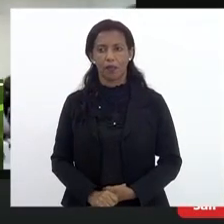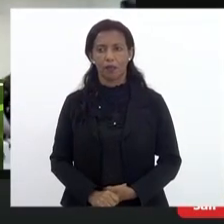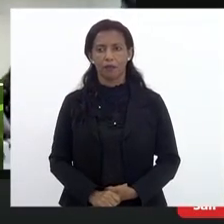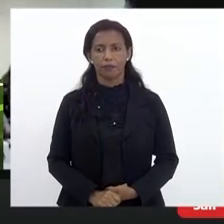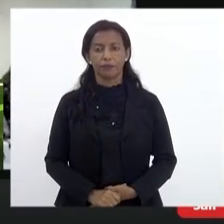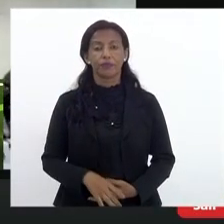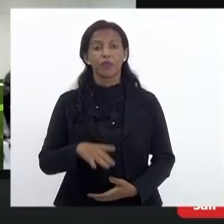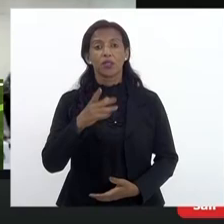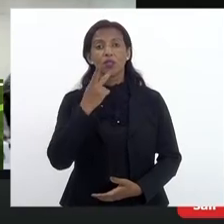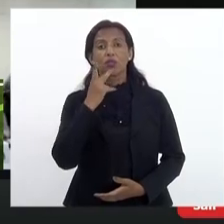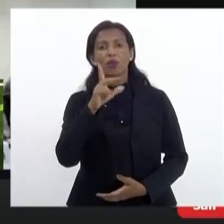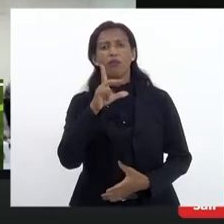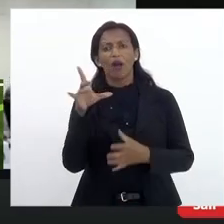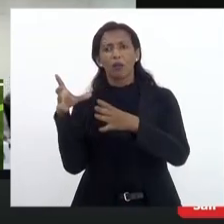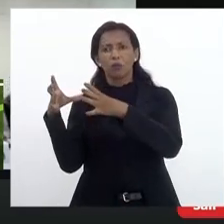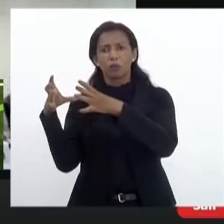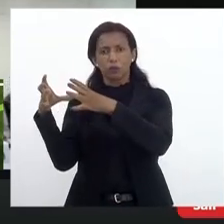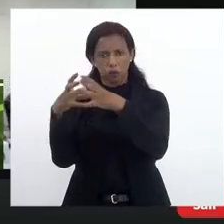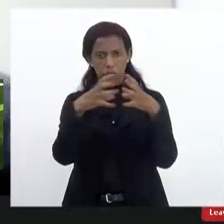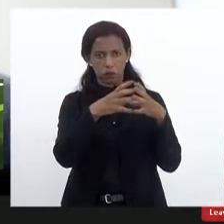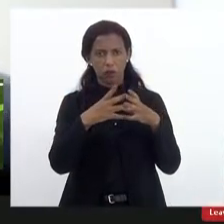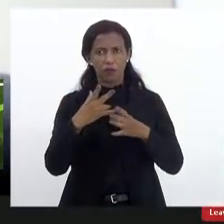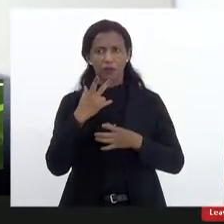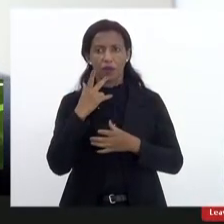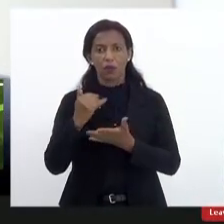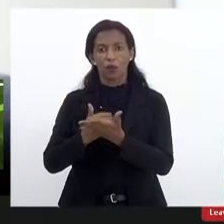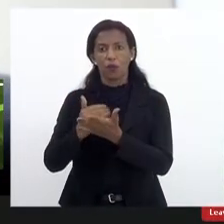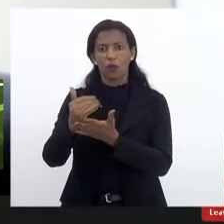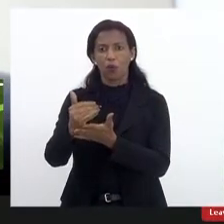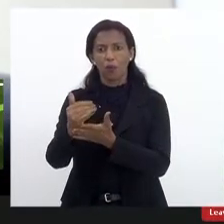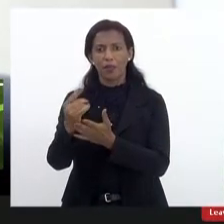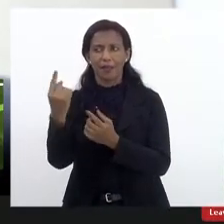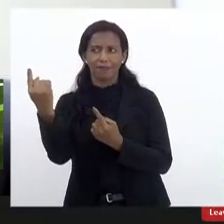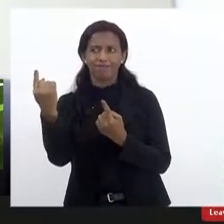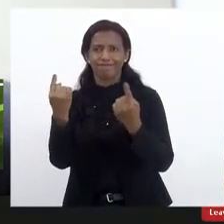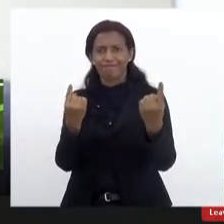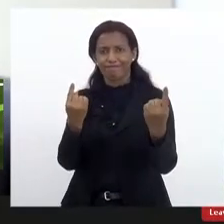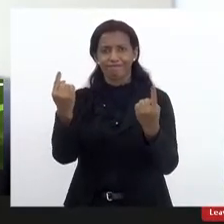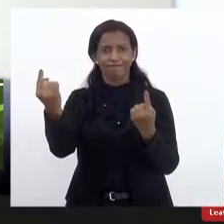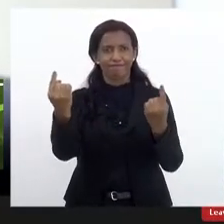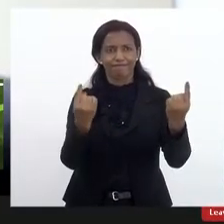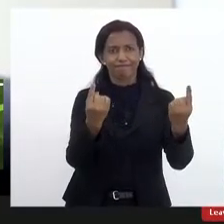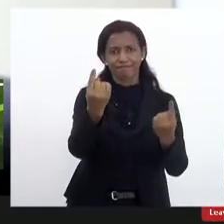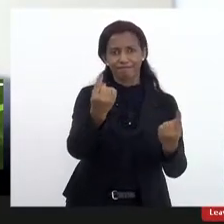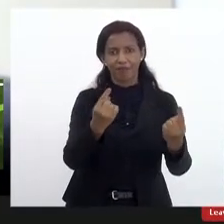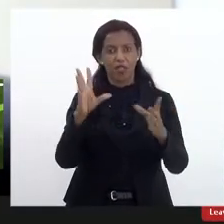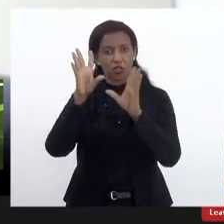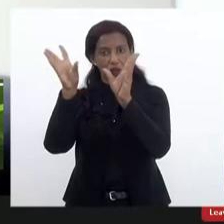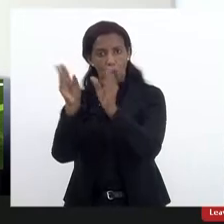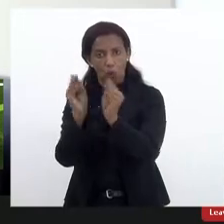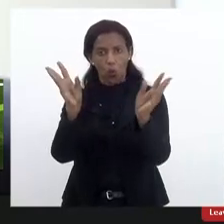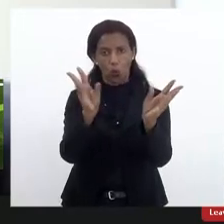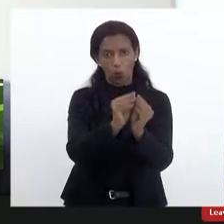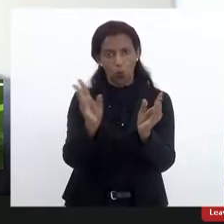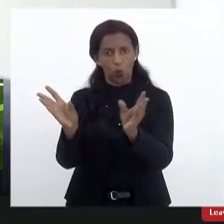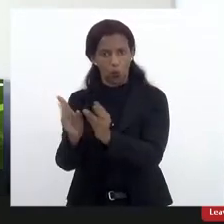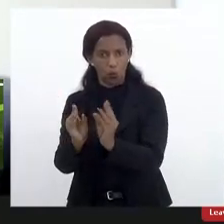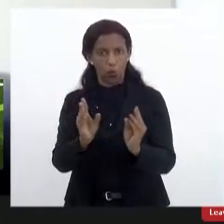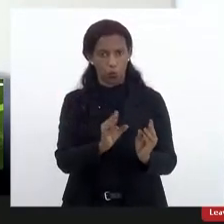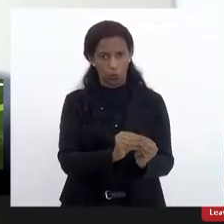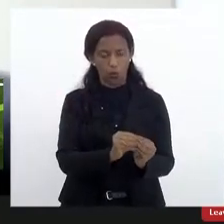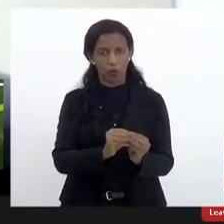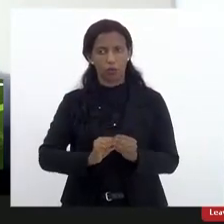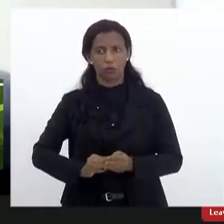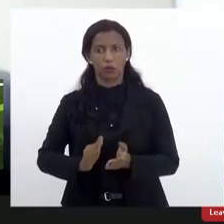falo com os conselheiros presentes, se podiam fazer uso da palavra, eu vou começar a intercalá-los, a gente agora vai concluindo os outros convidados, vamos também começar